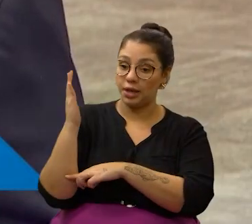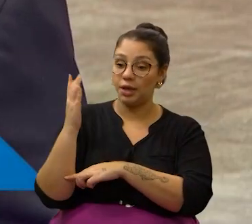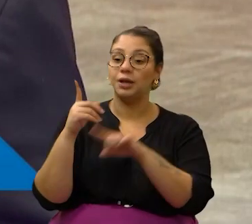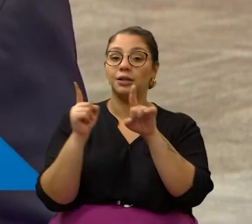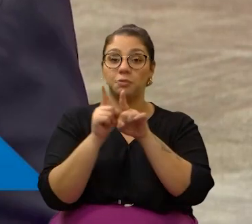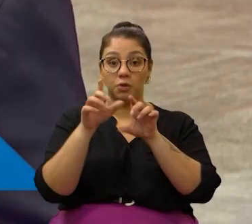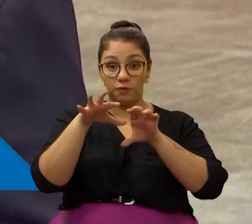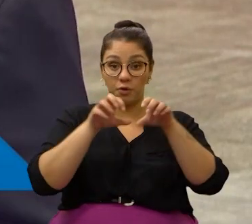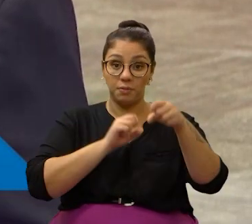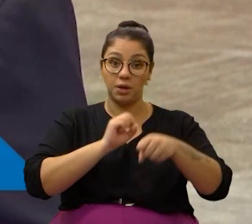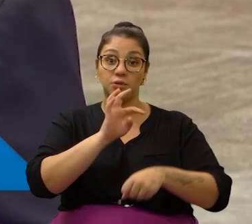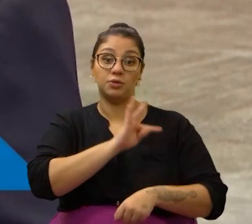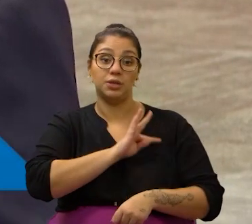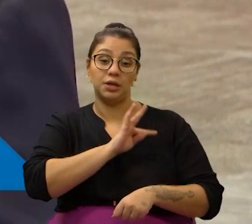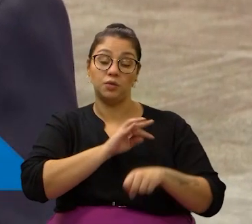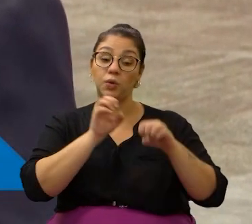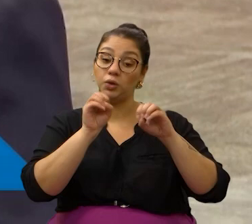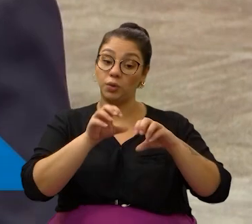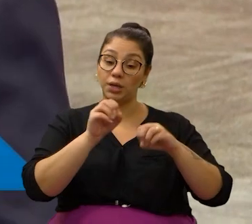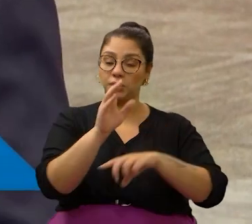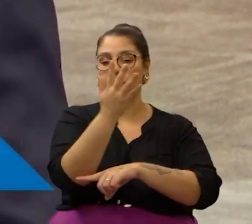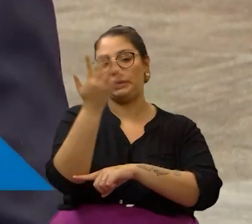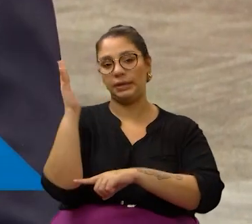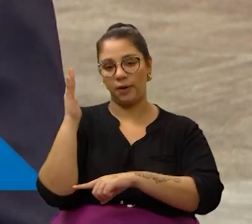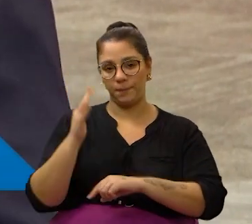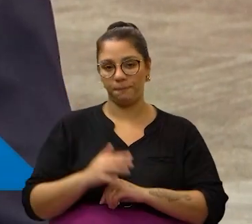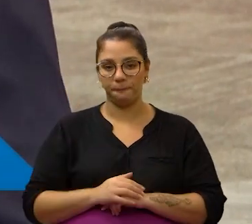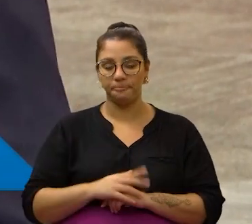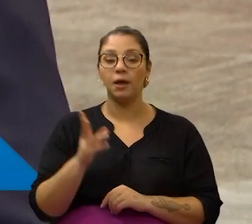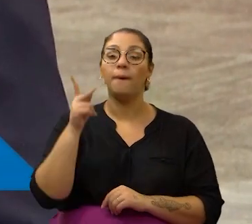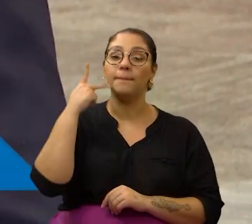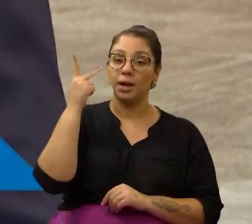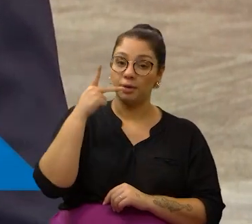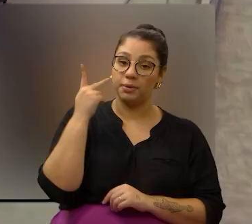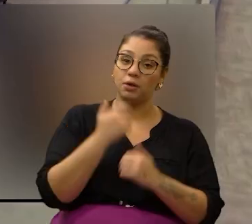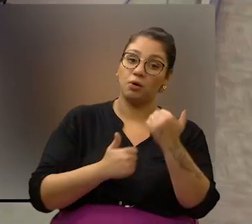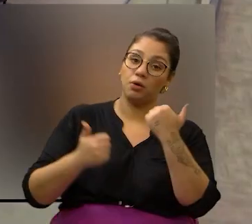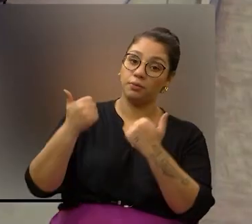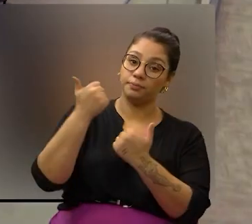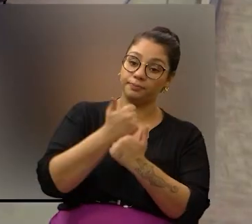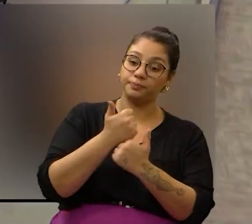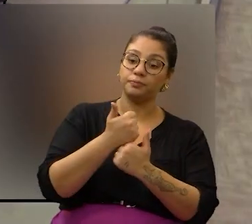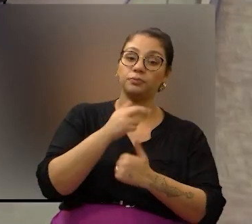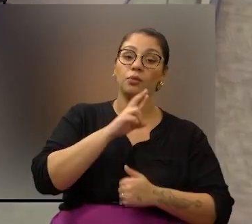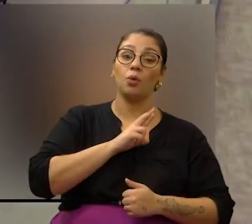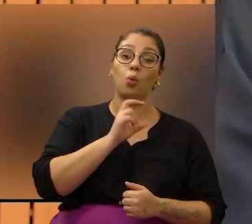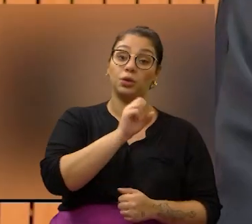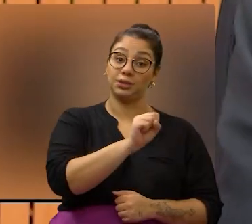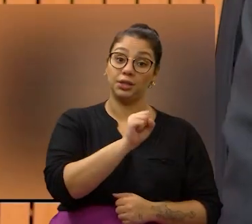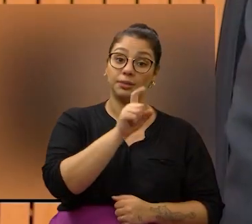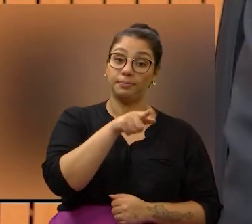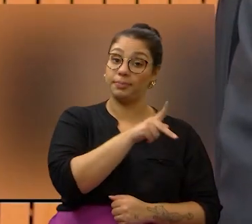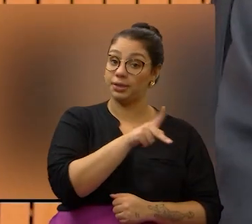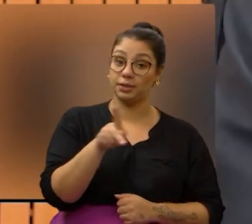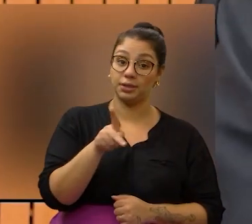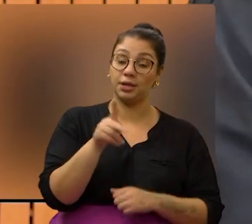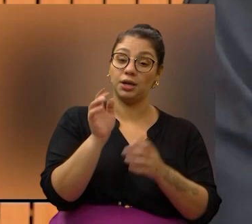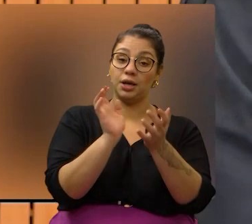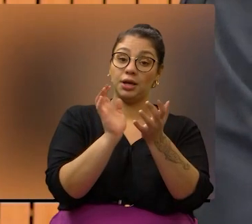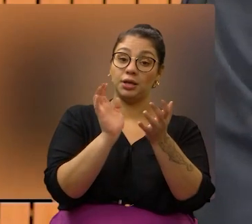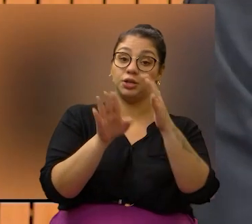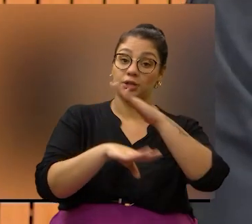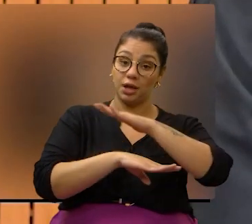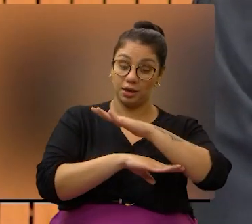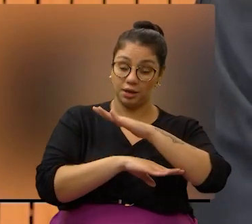vereador tem ainda formação técnica em Educação Ambiental. O parlamentar substitui Luiz Sossini, presidente da